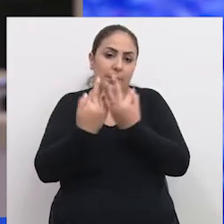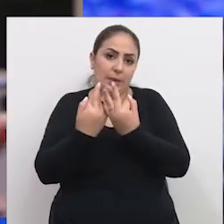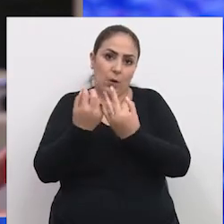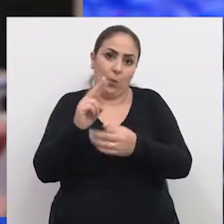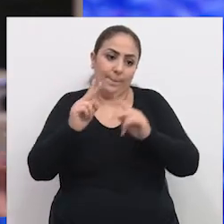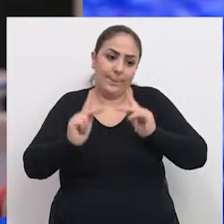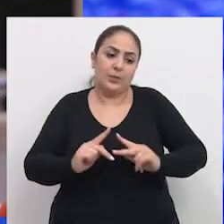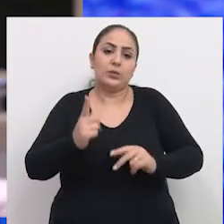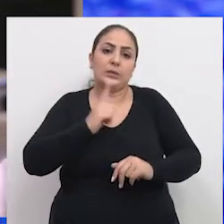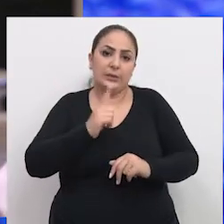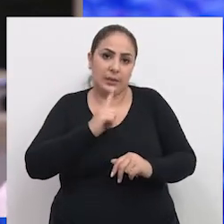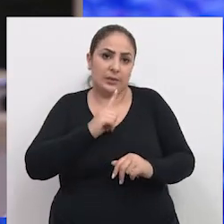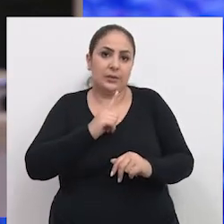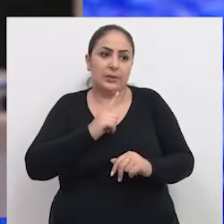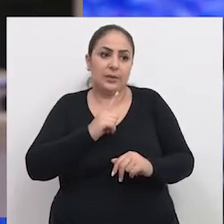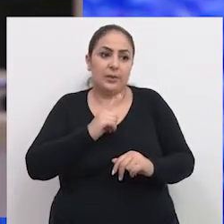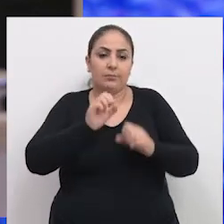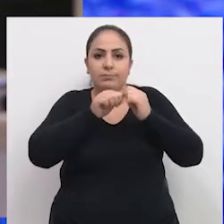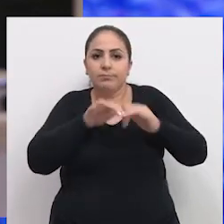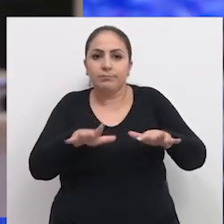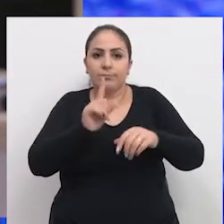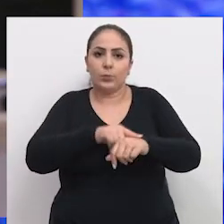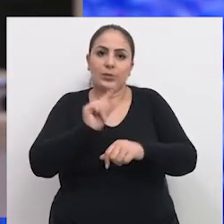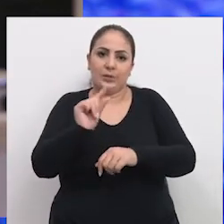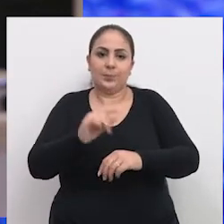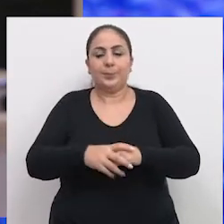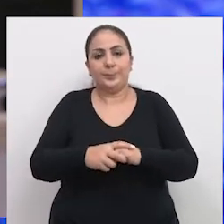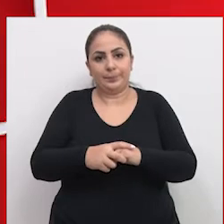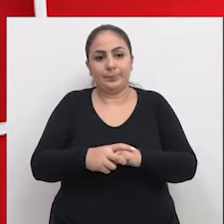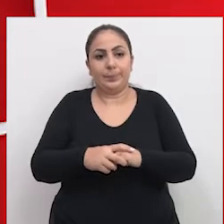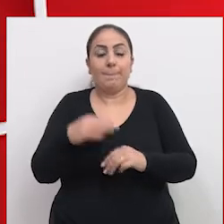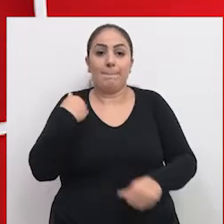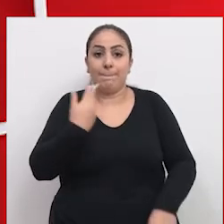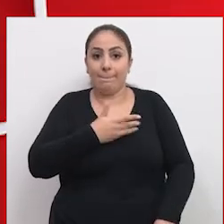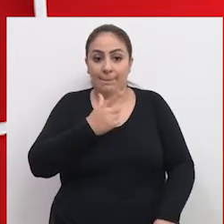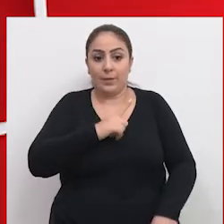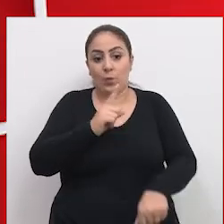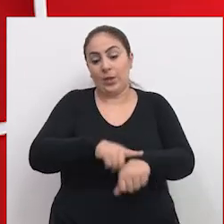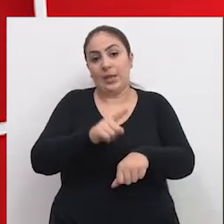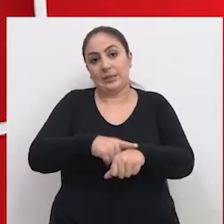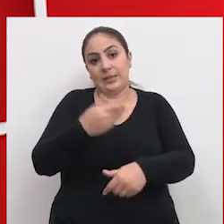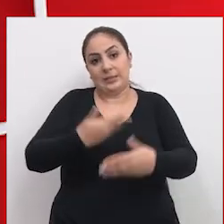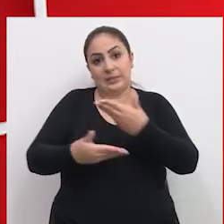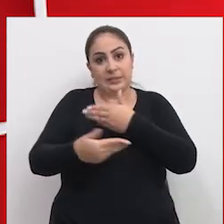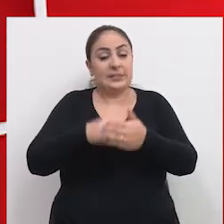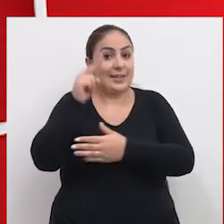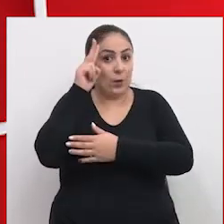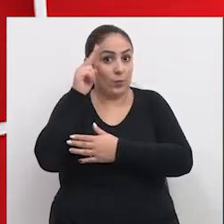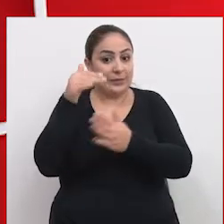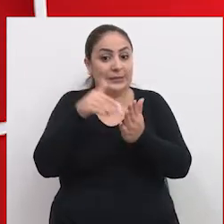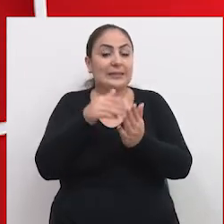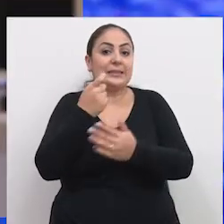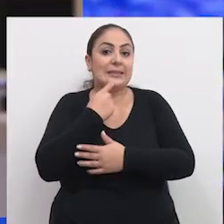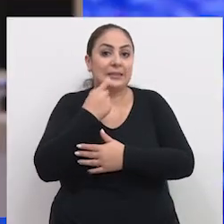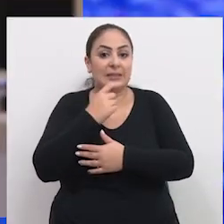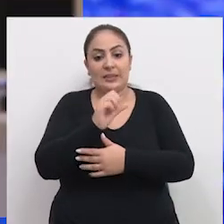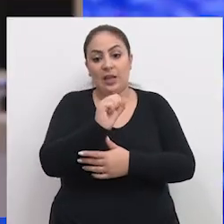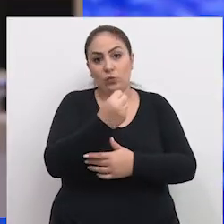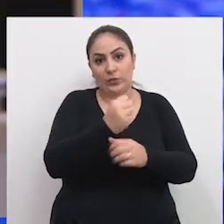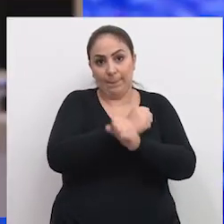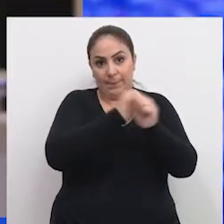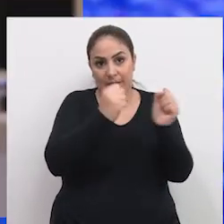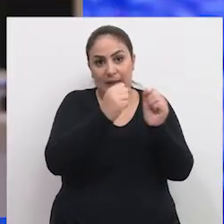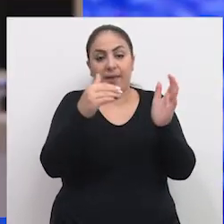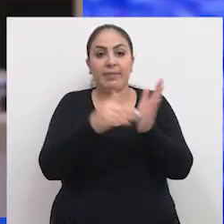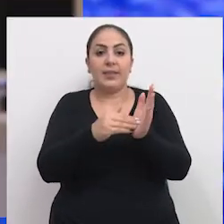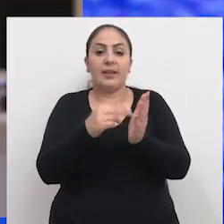familiares ou pessoas que tenham tido uma contaminação recente. Nós temos um horário de atendimento de segunda às sextas-feiras, das